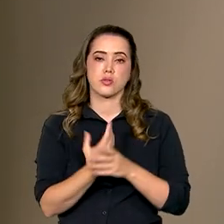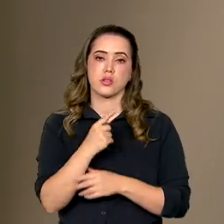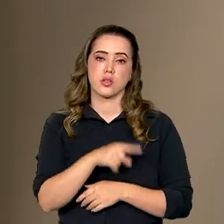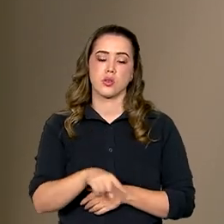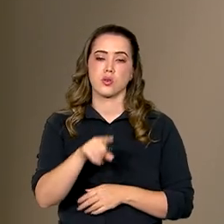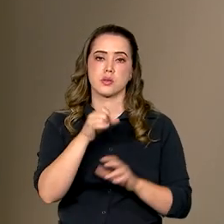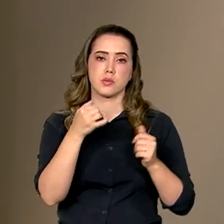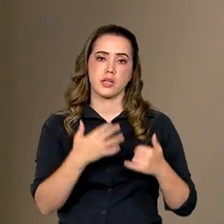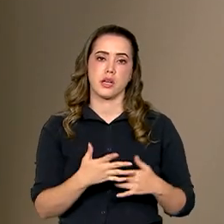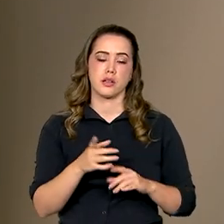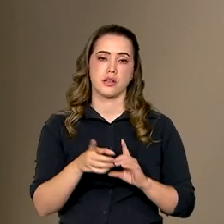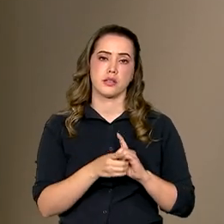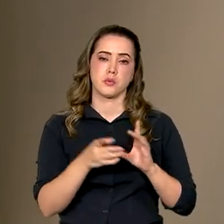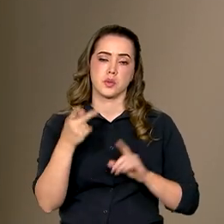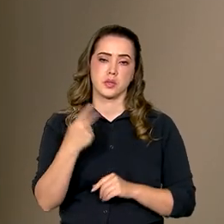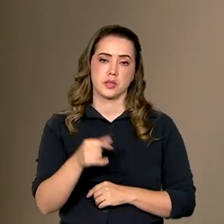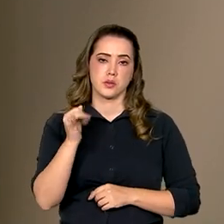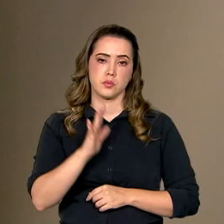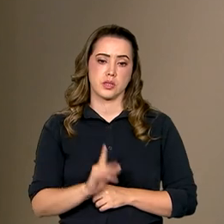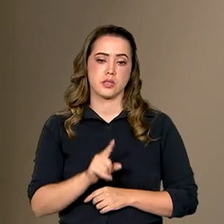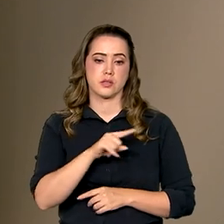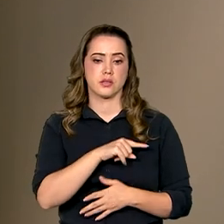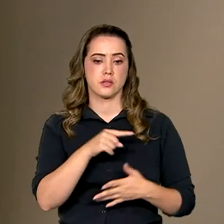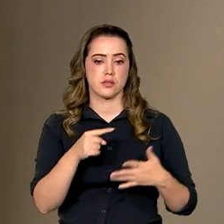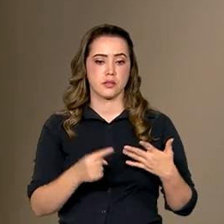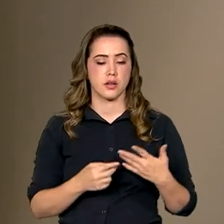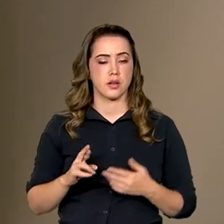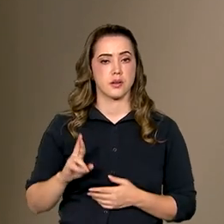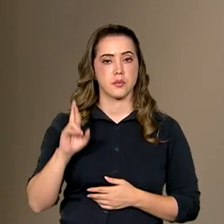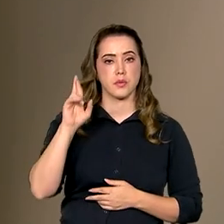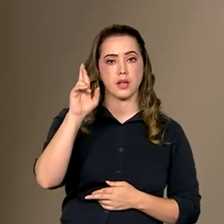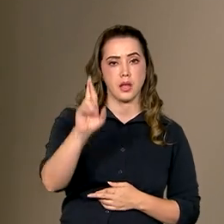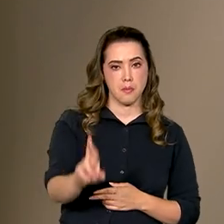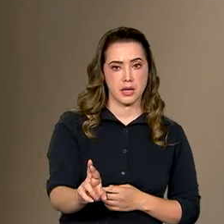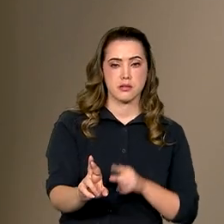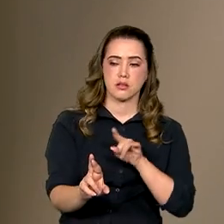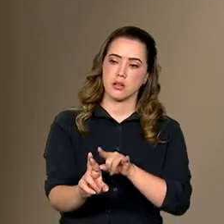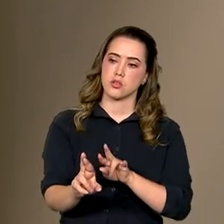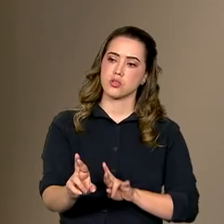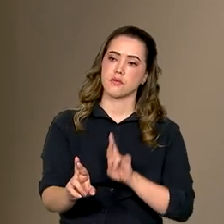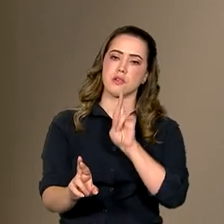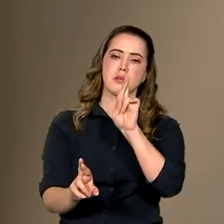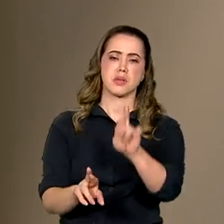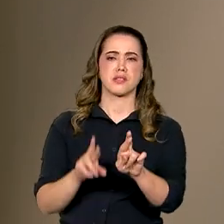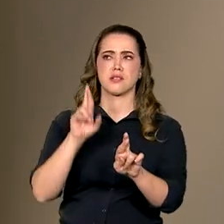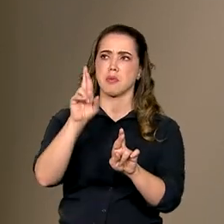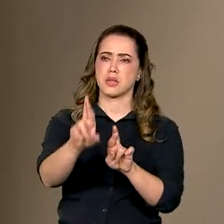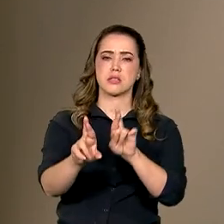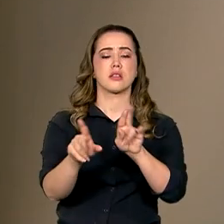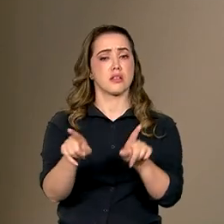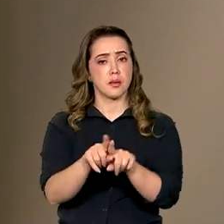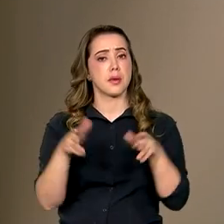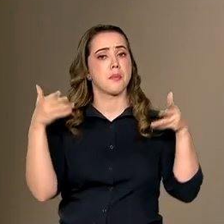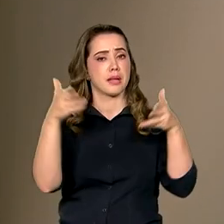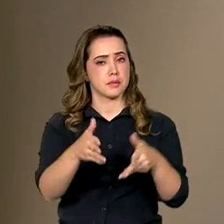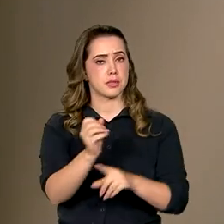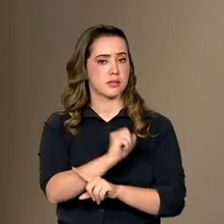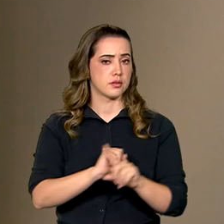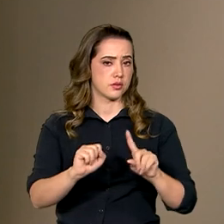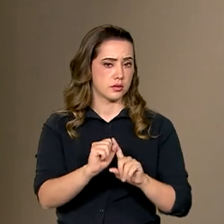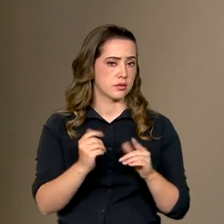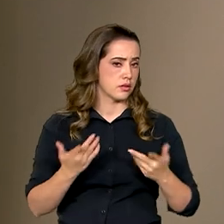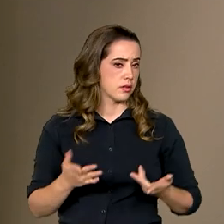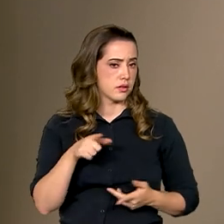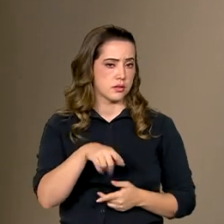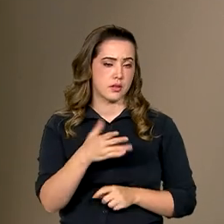ao falar que a democracia brasileira ela é representativa e participativa. E essa participação, ela